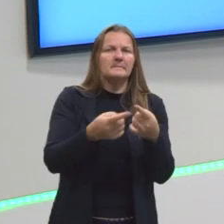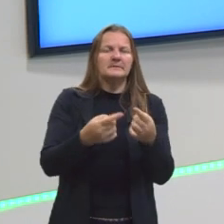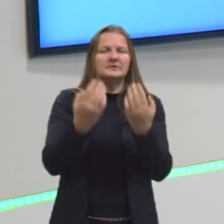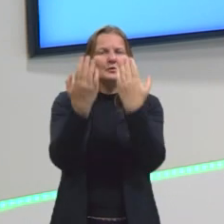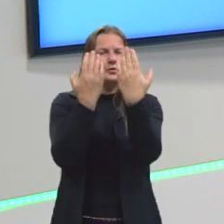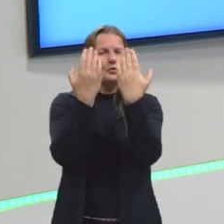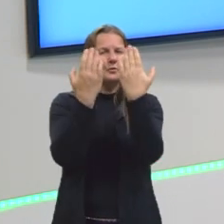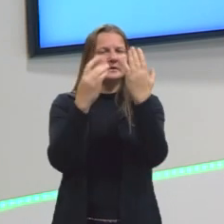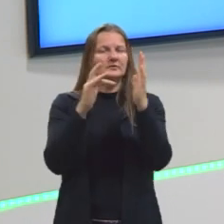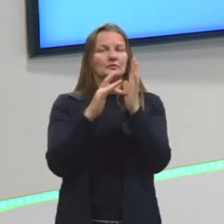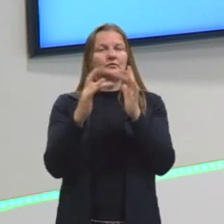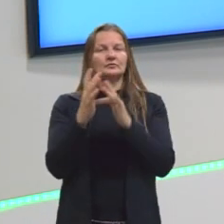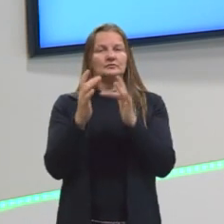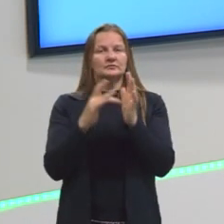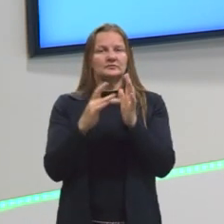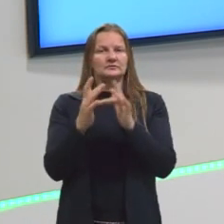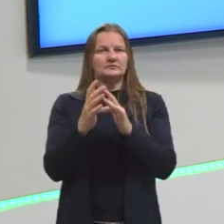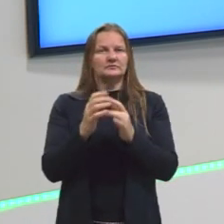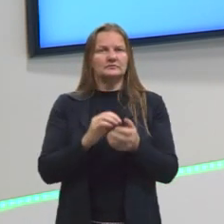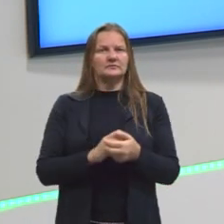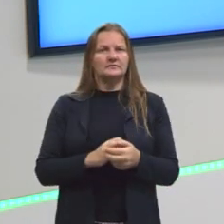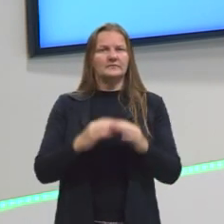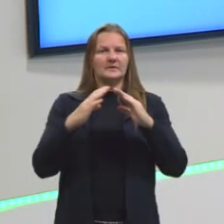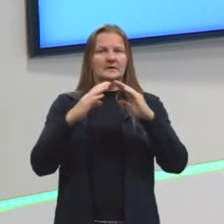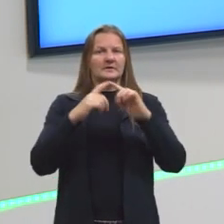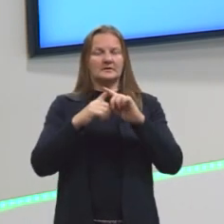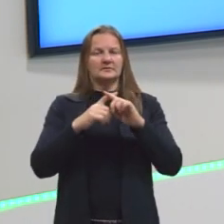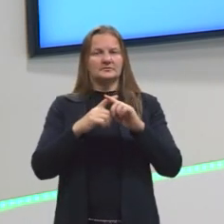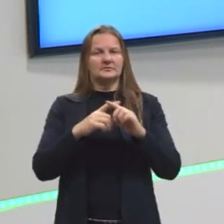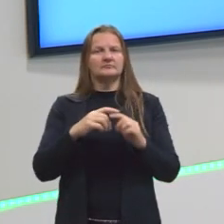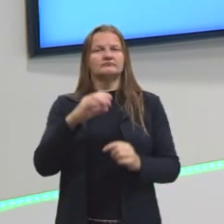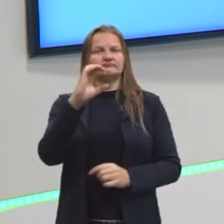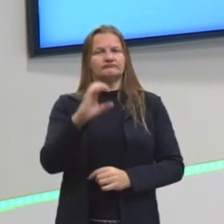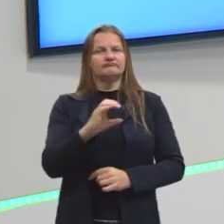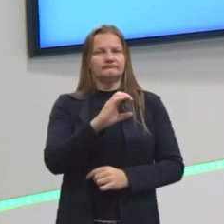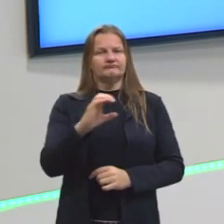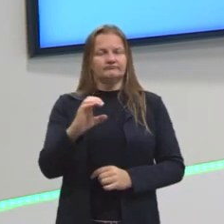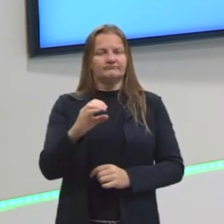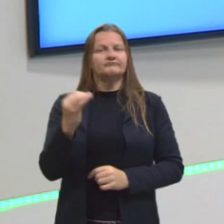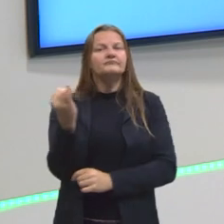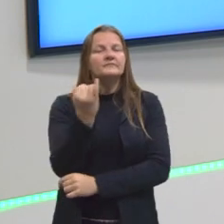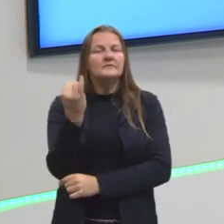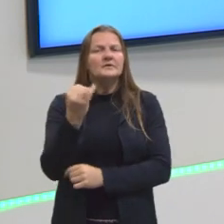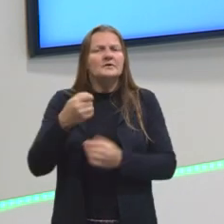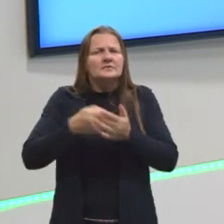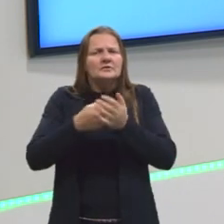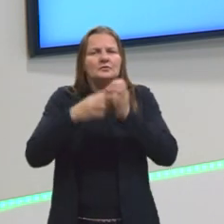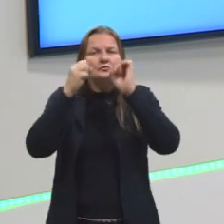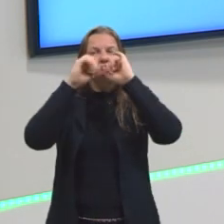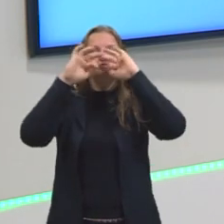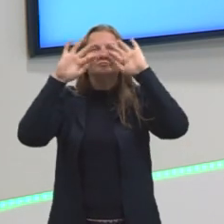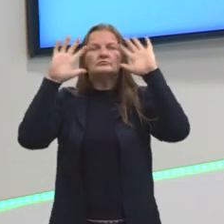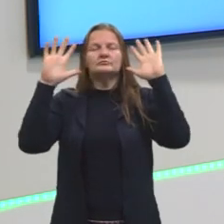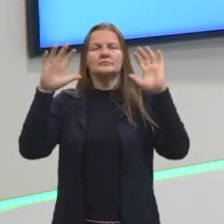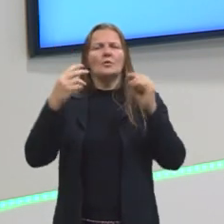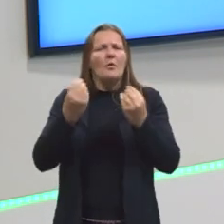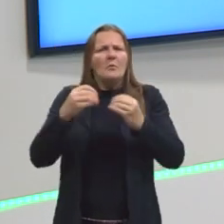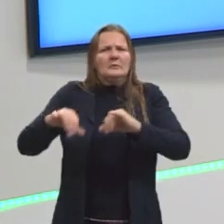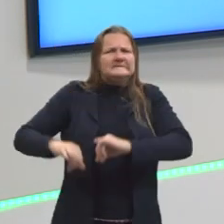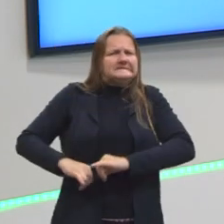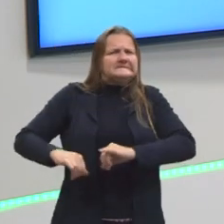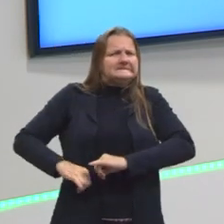comparando com Jesus Cristo, isso, para a religião católica, é muito importante. Então, ele está tentando compreender aquele sofrimento.